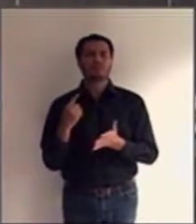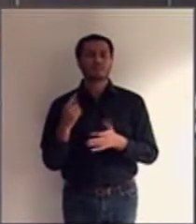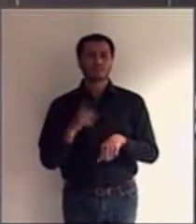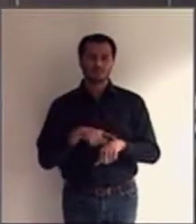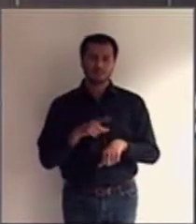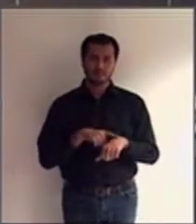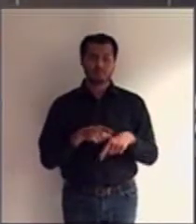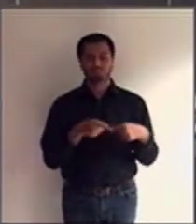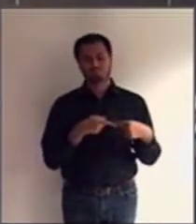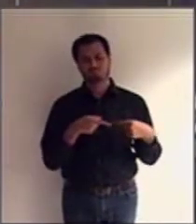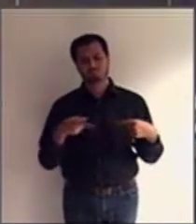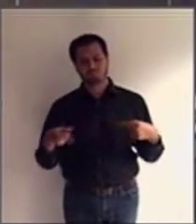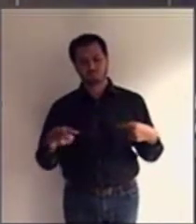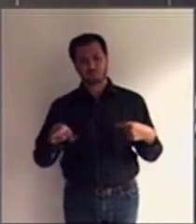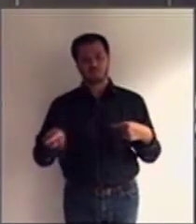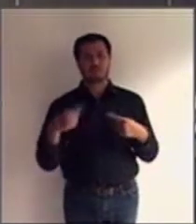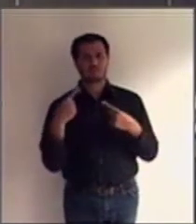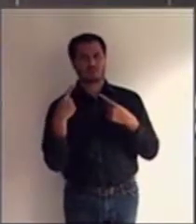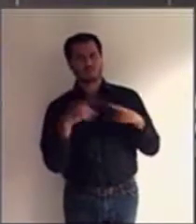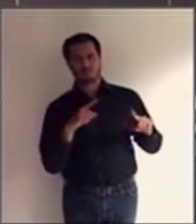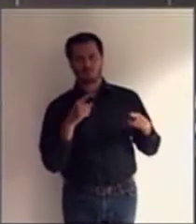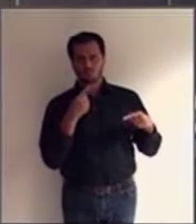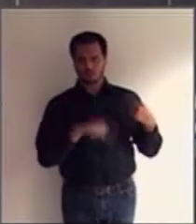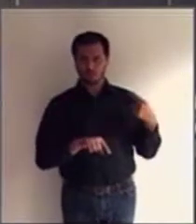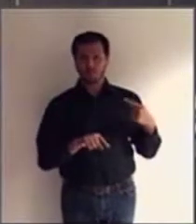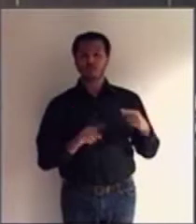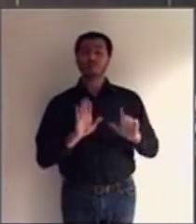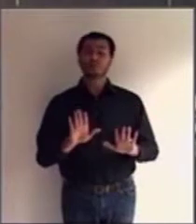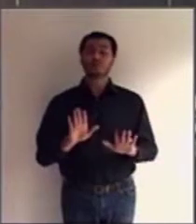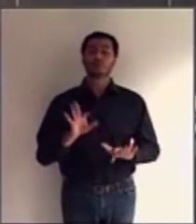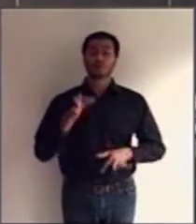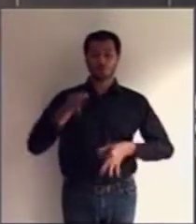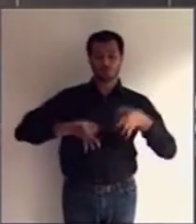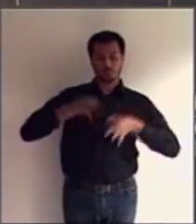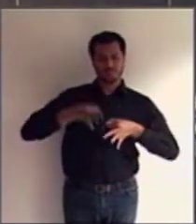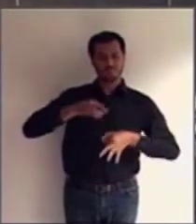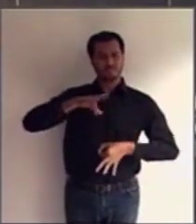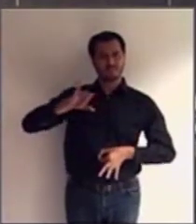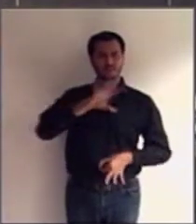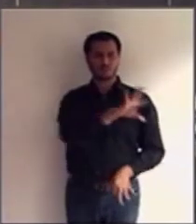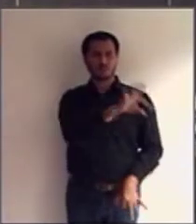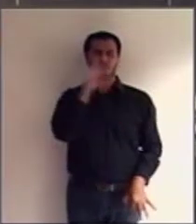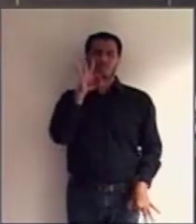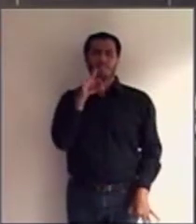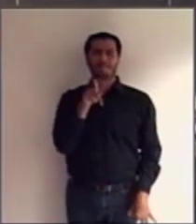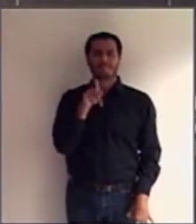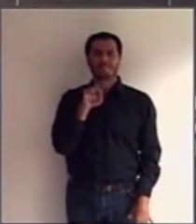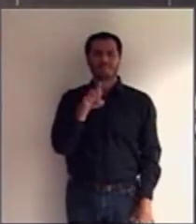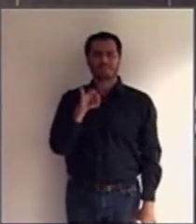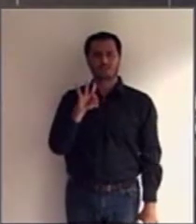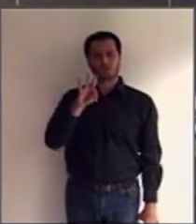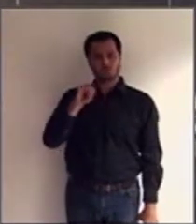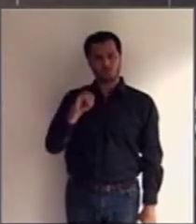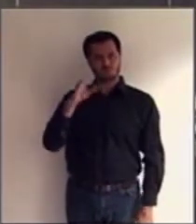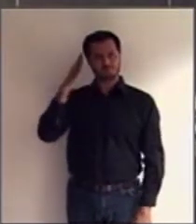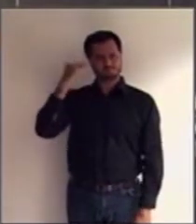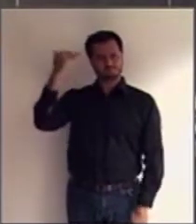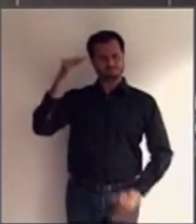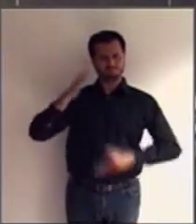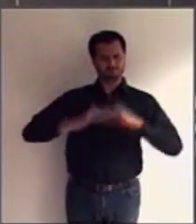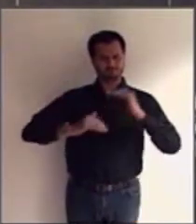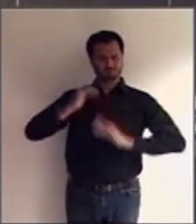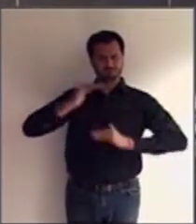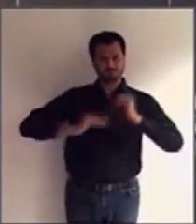impugnação, o juiz, ele nomeará um perito, e esse perito analisará a pessoa que